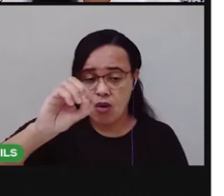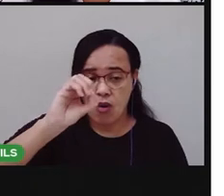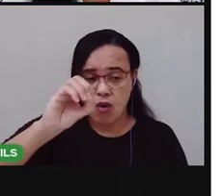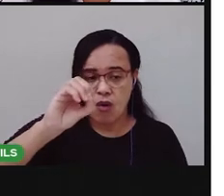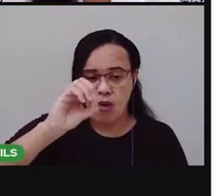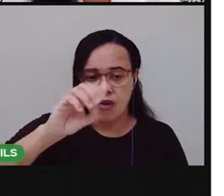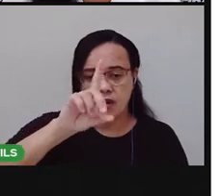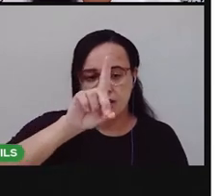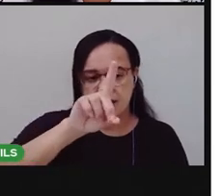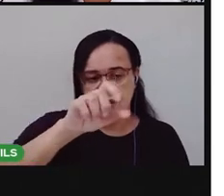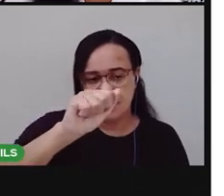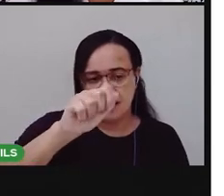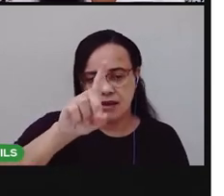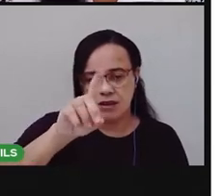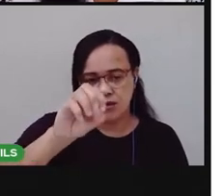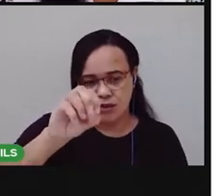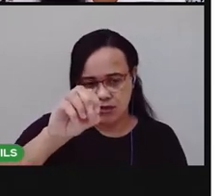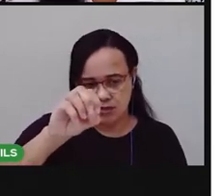Dado.